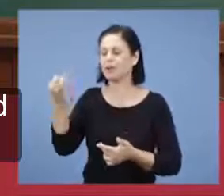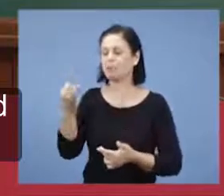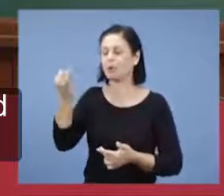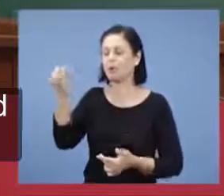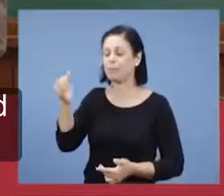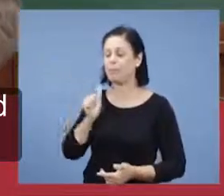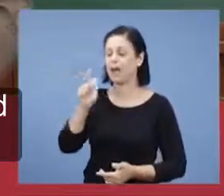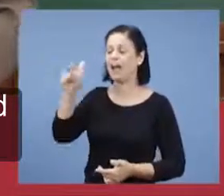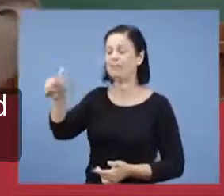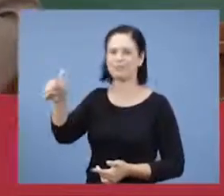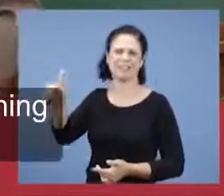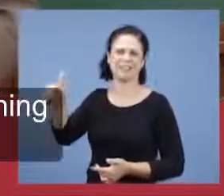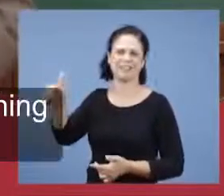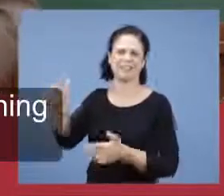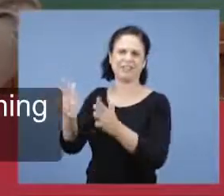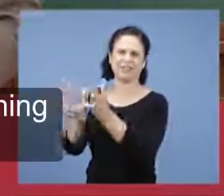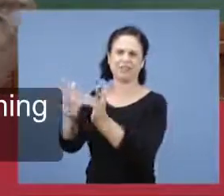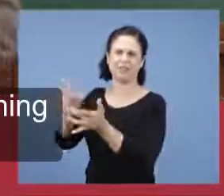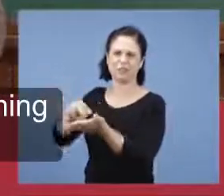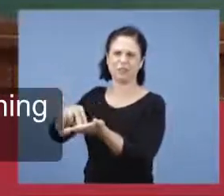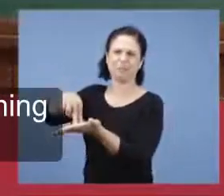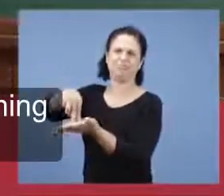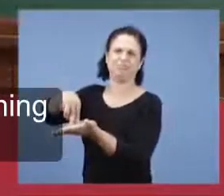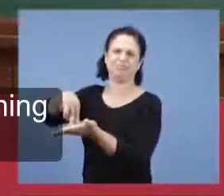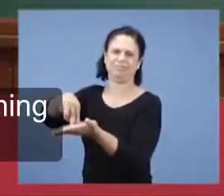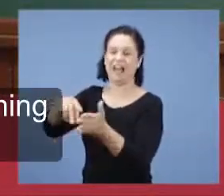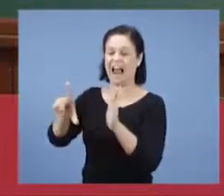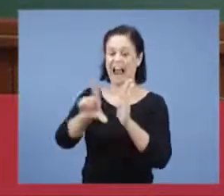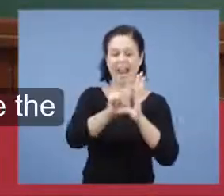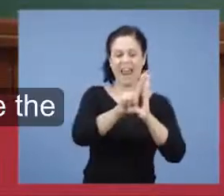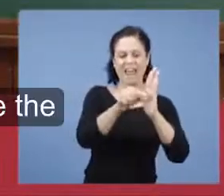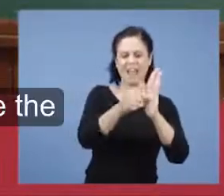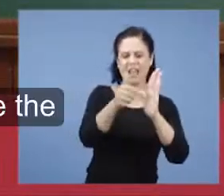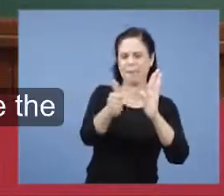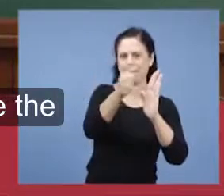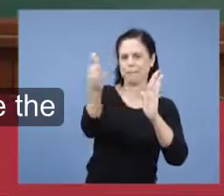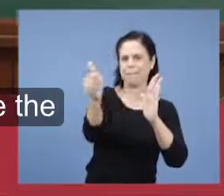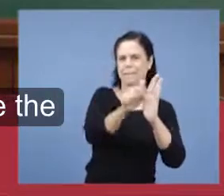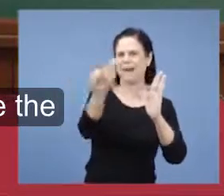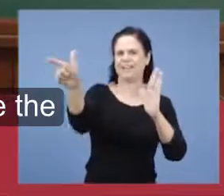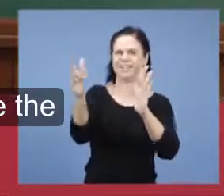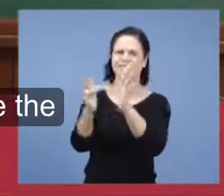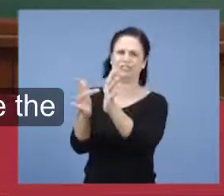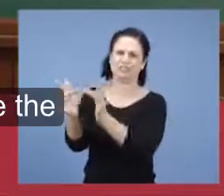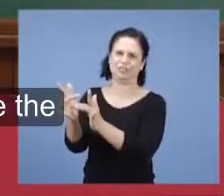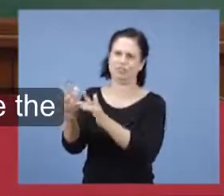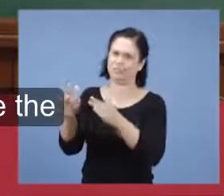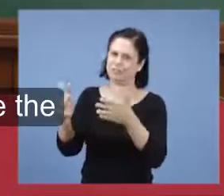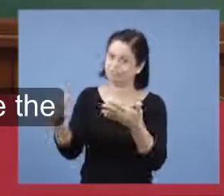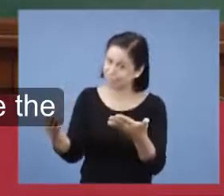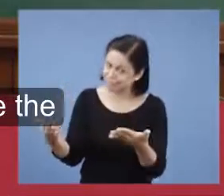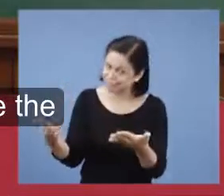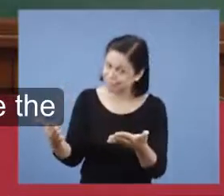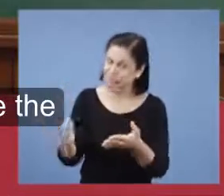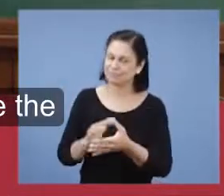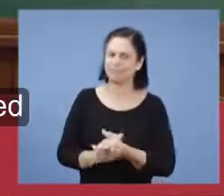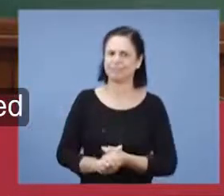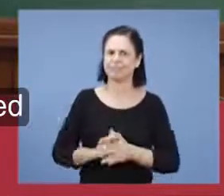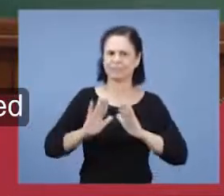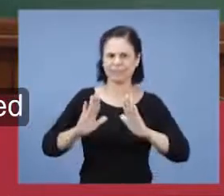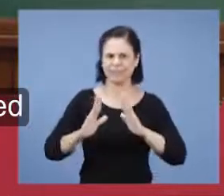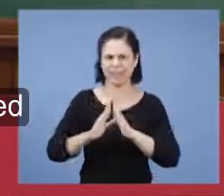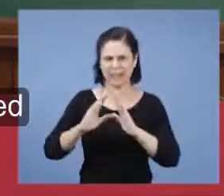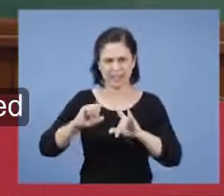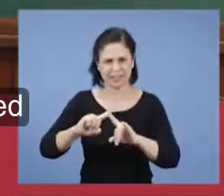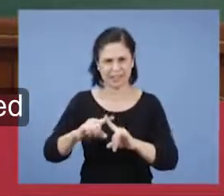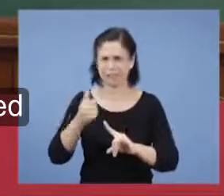Que estava no Velho Testamento. Estava escrito. E aqui não tinha nada escrito. Porque na verdade, a igreja não tinha os